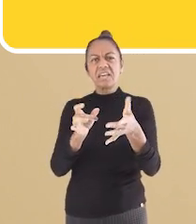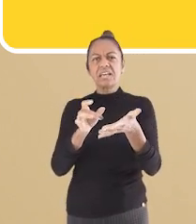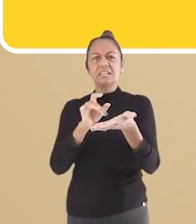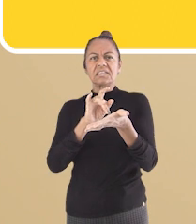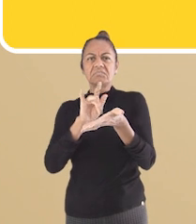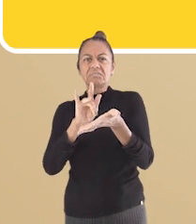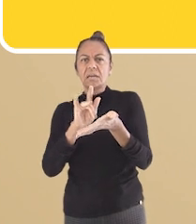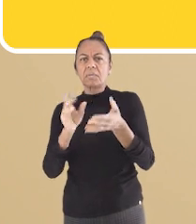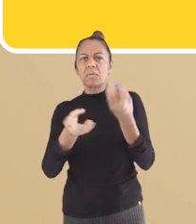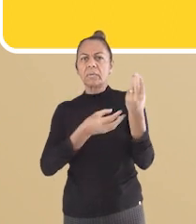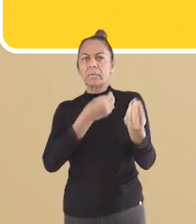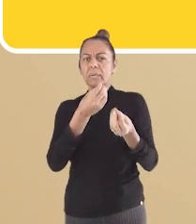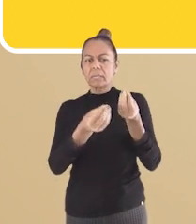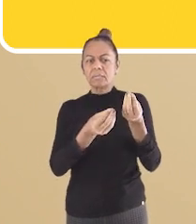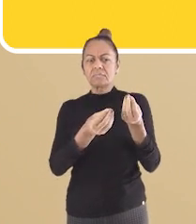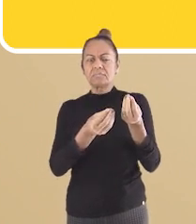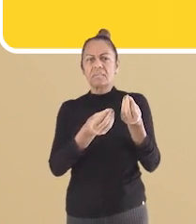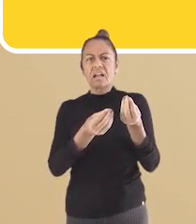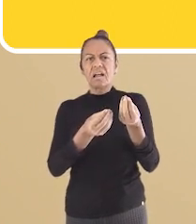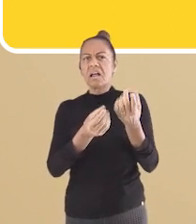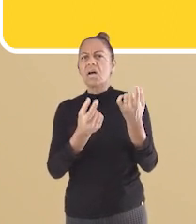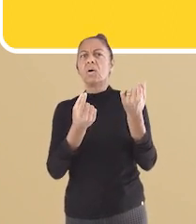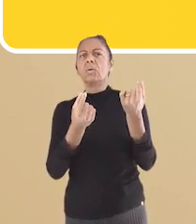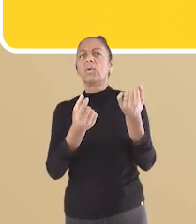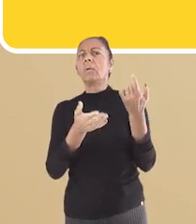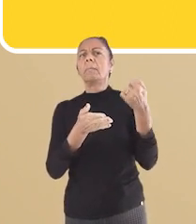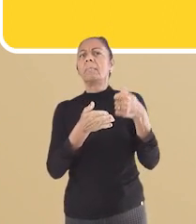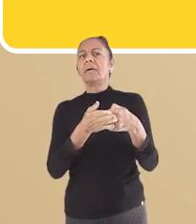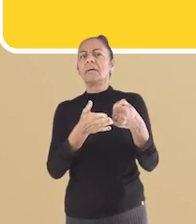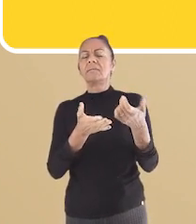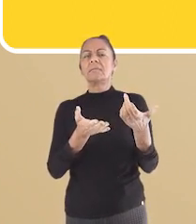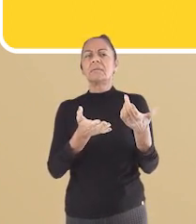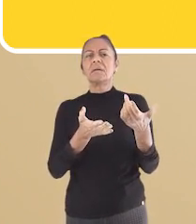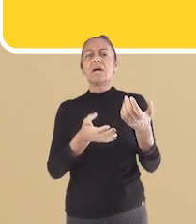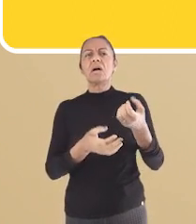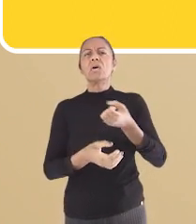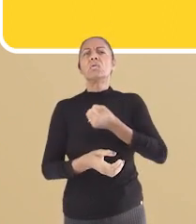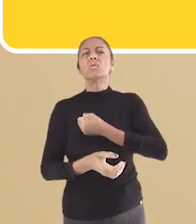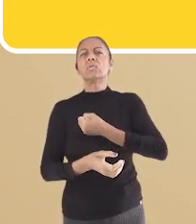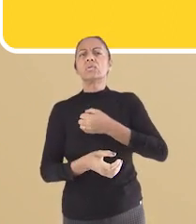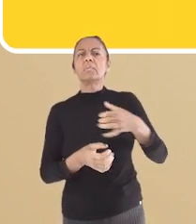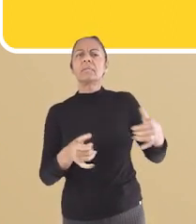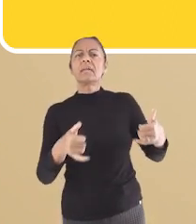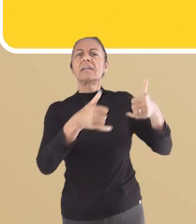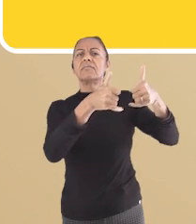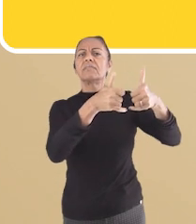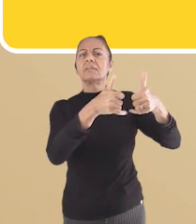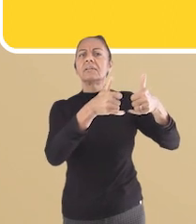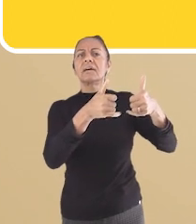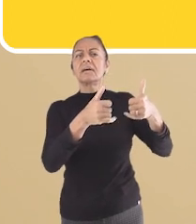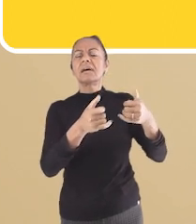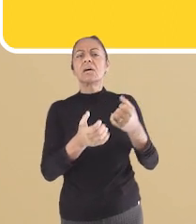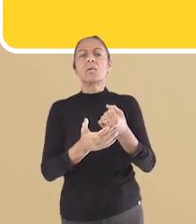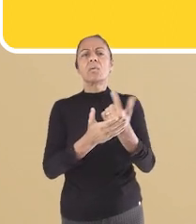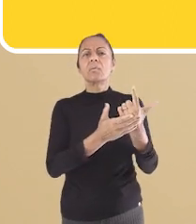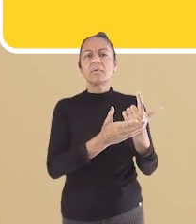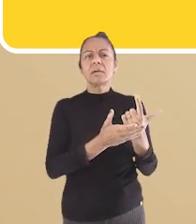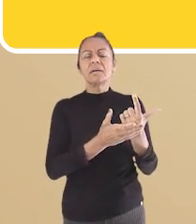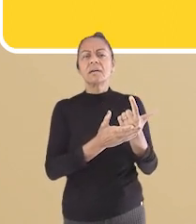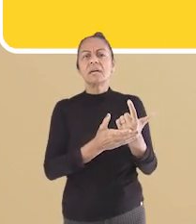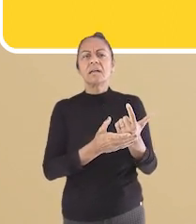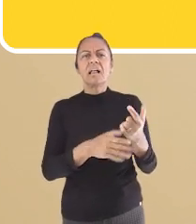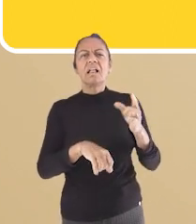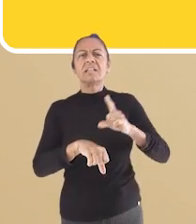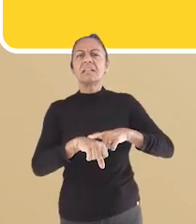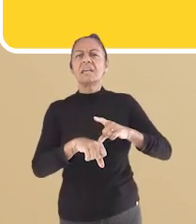moça está vendendo esse tablet? Se é isso, qual é o valor? Para qual número devemos ligar para